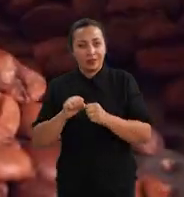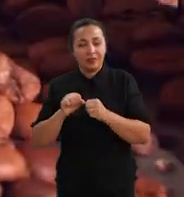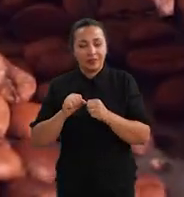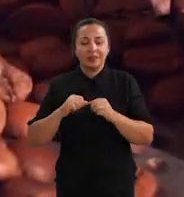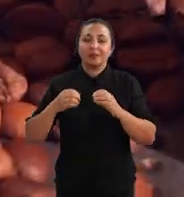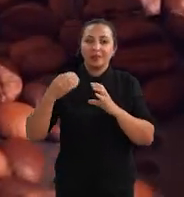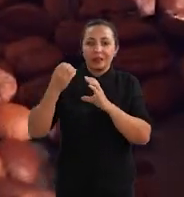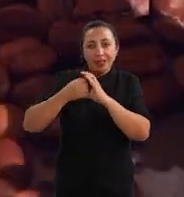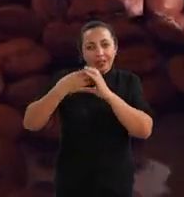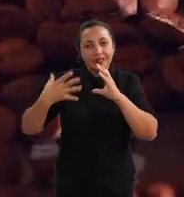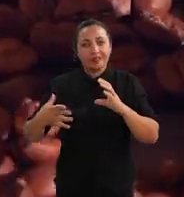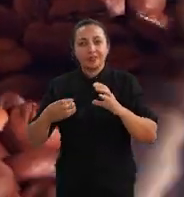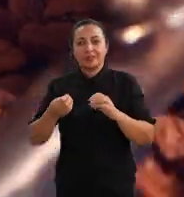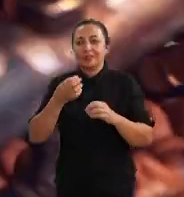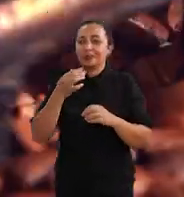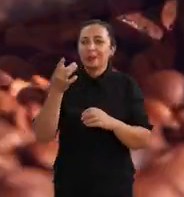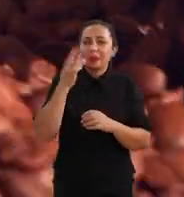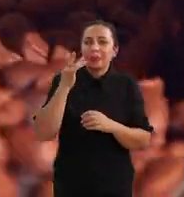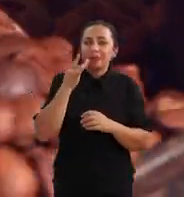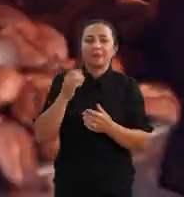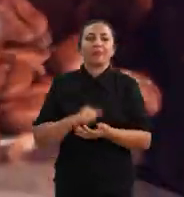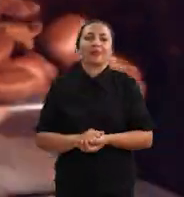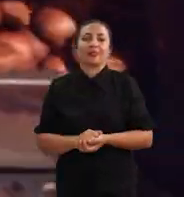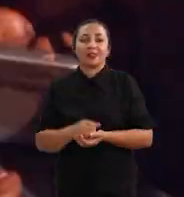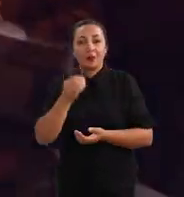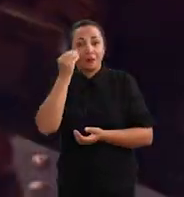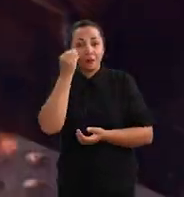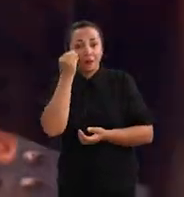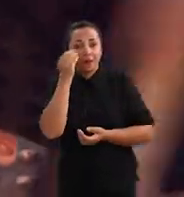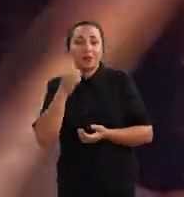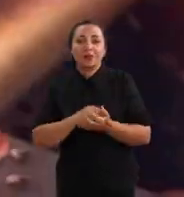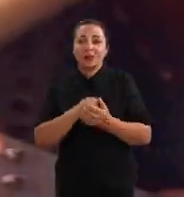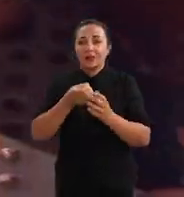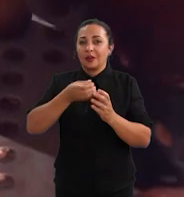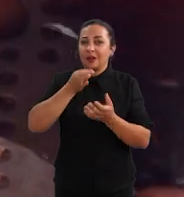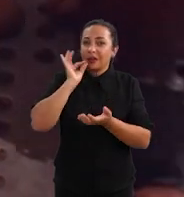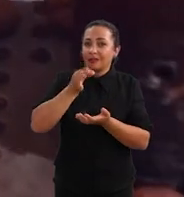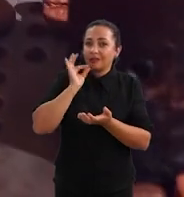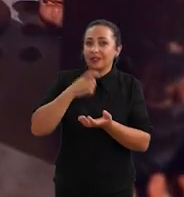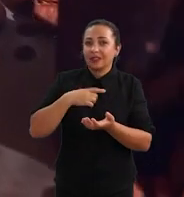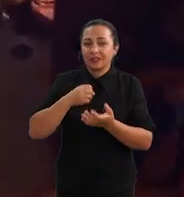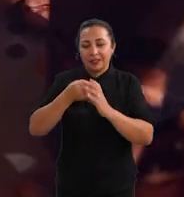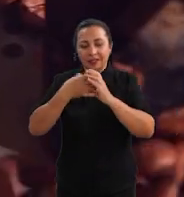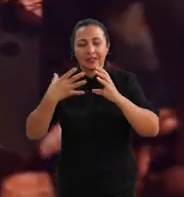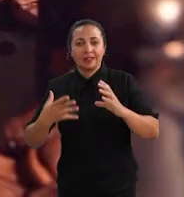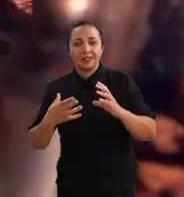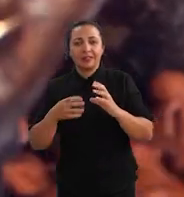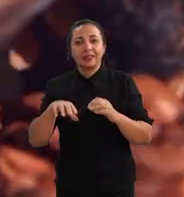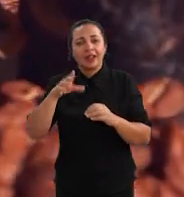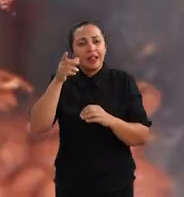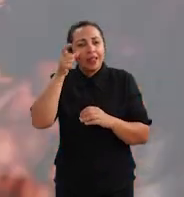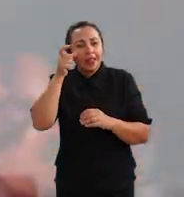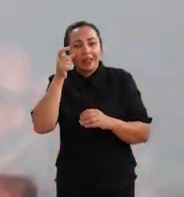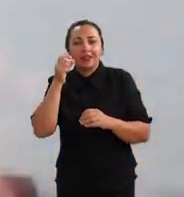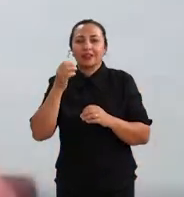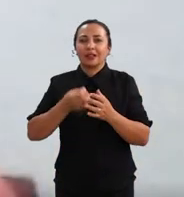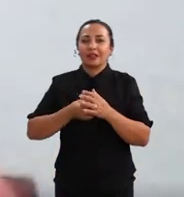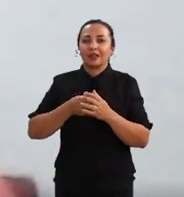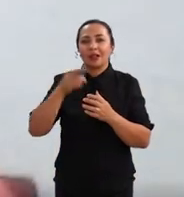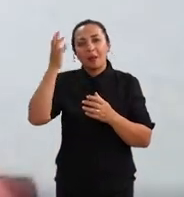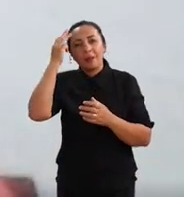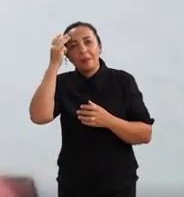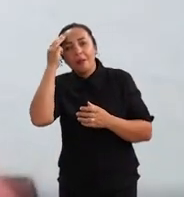fazer a caracterização sensorial. Eu vi que o café tinha características bem interessantes com relação à atenção,